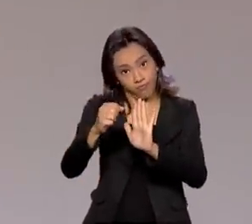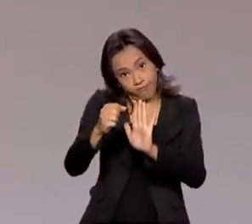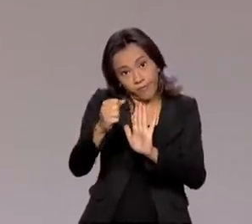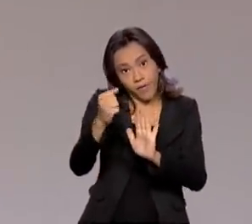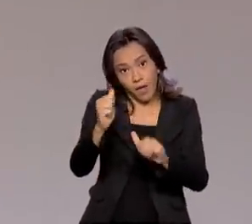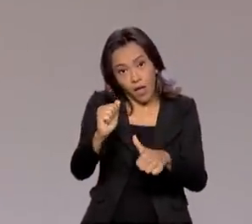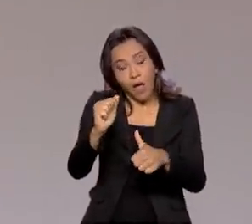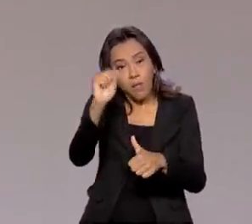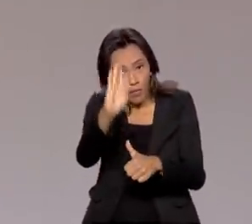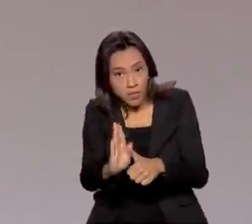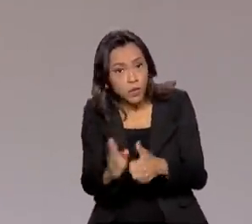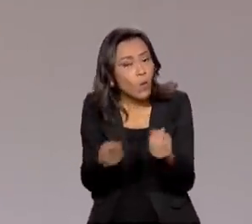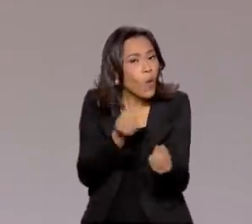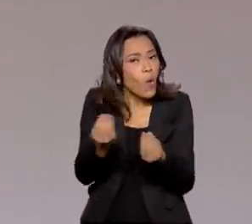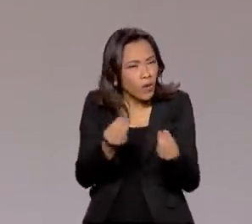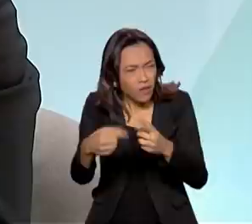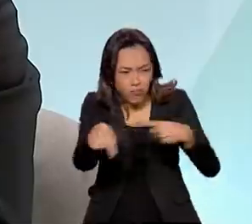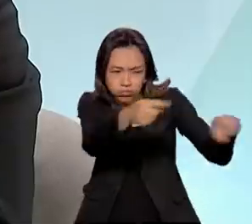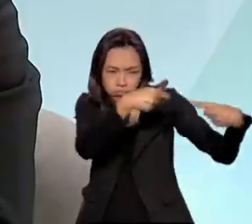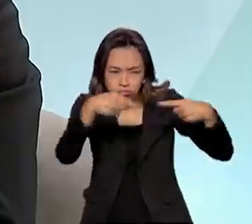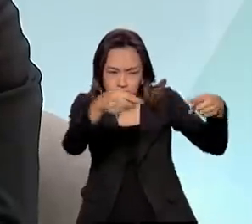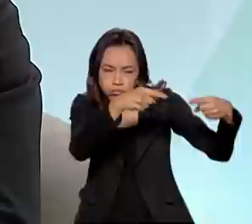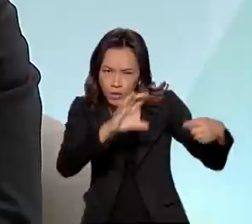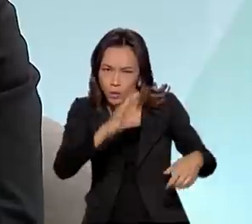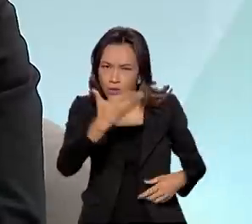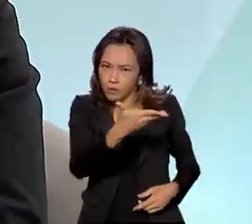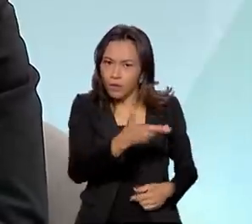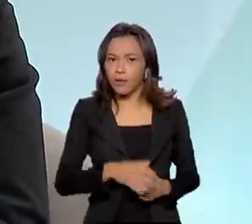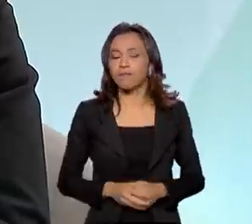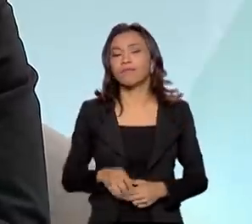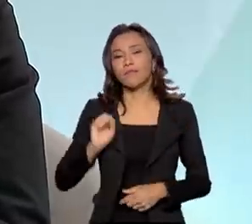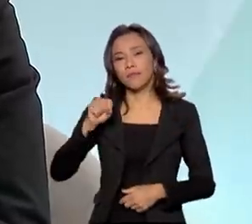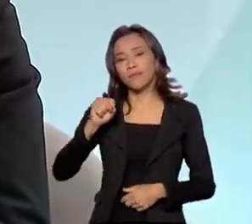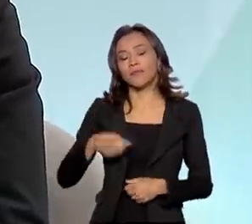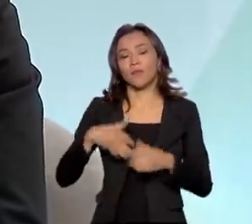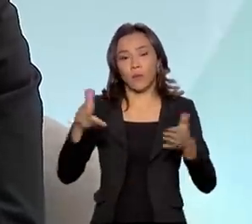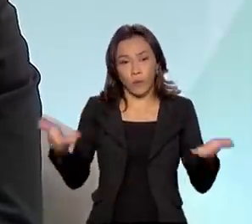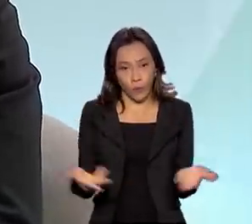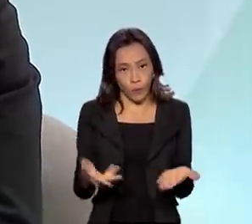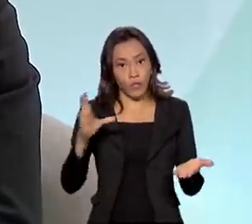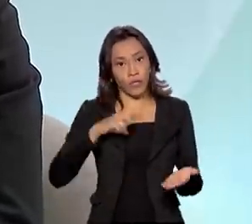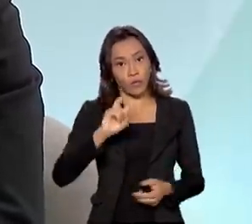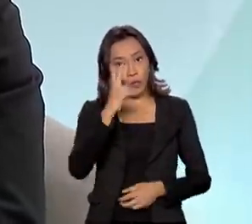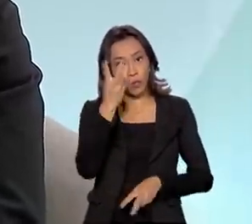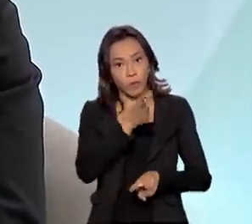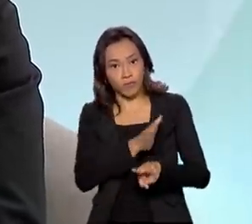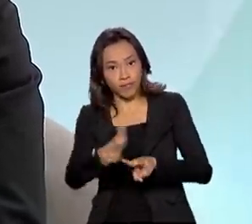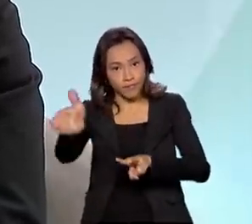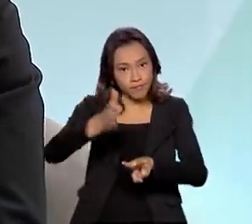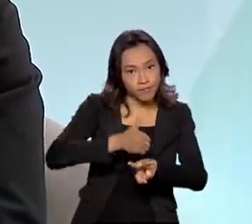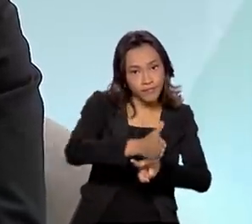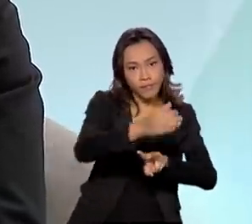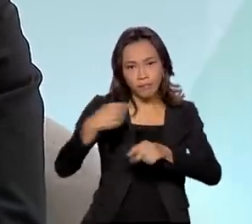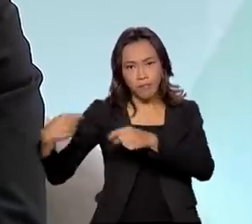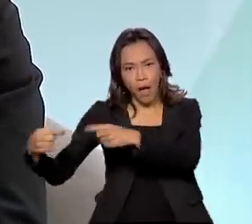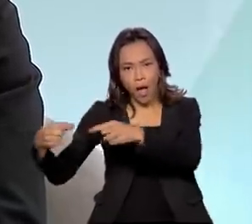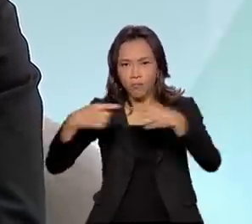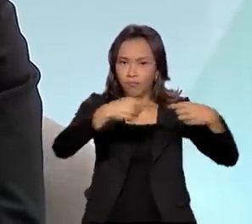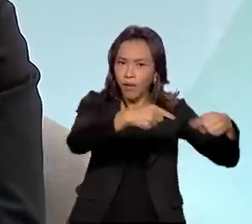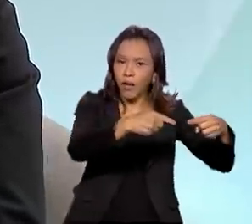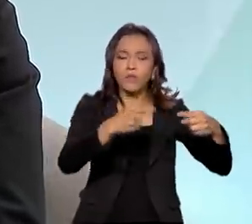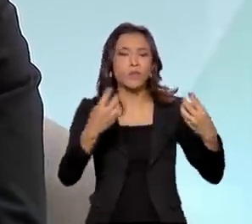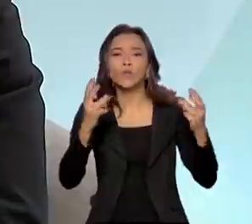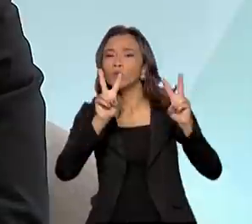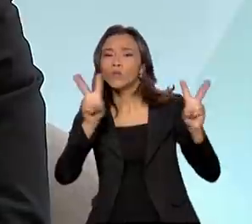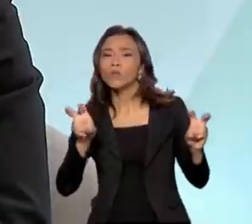que estão ocorrendo, né? Sim, hoje nós temos basicamente duas vertentes sobre esse quesito de